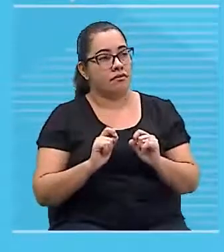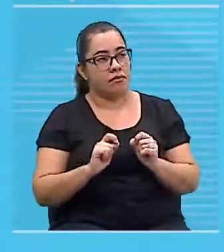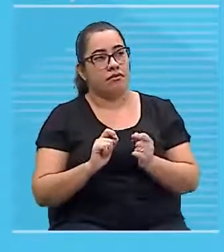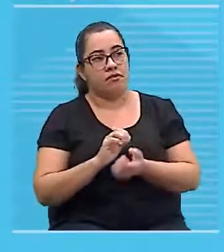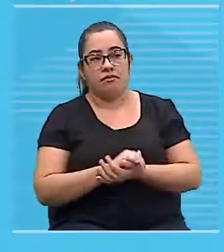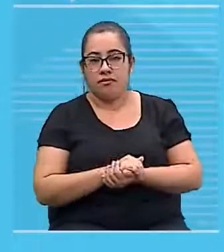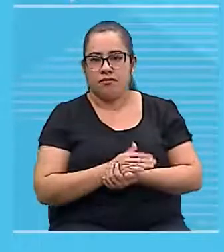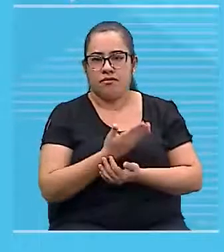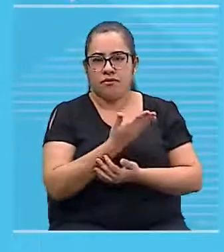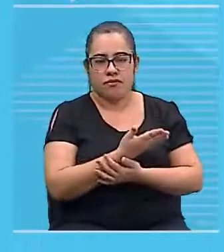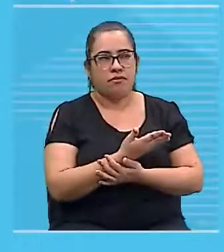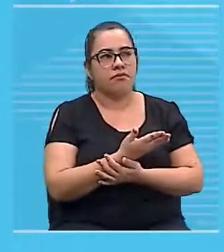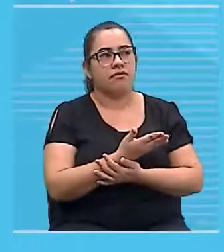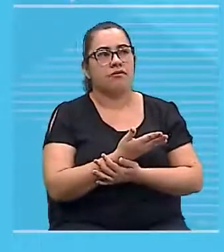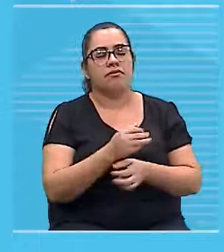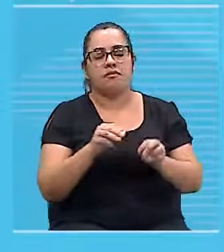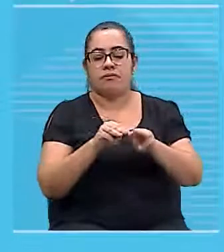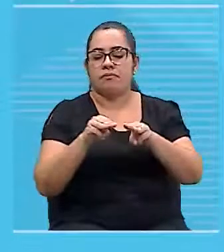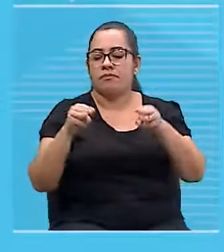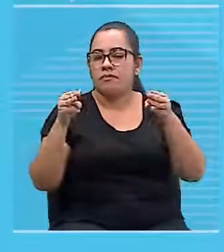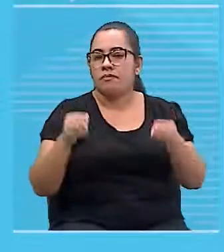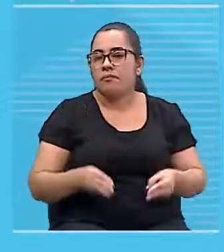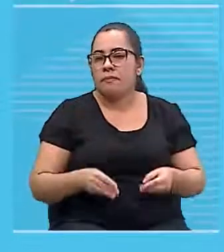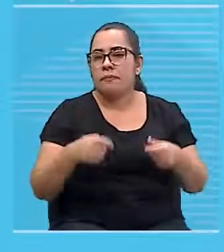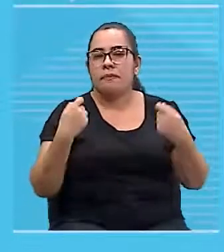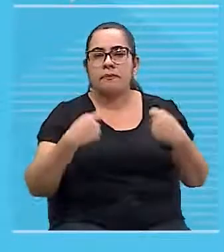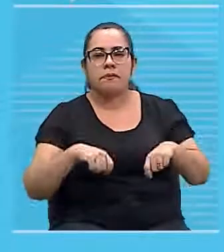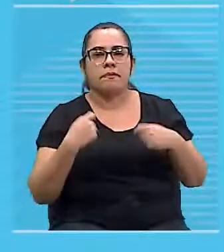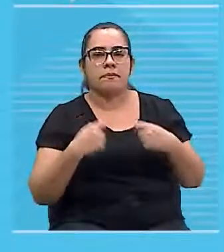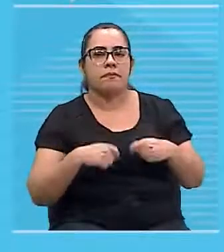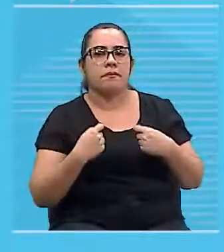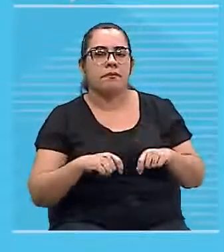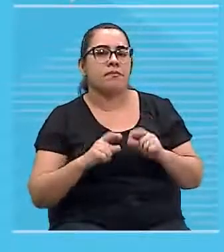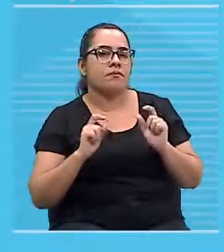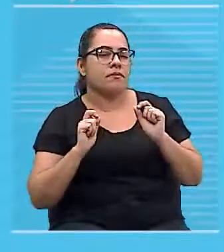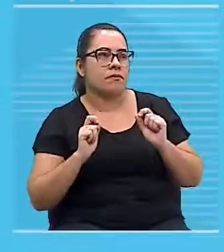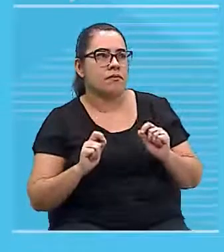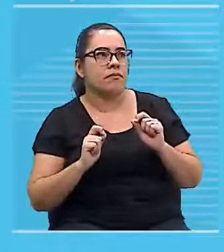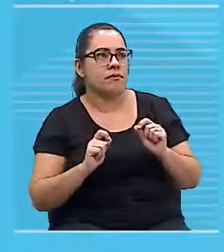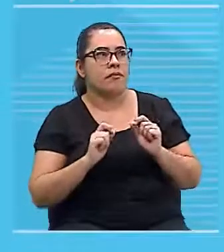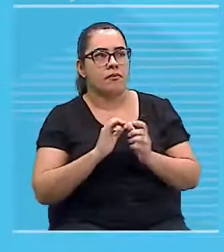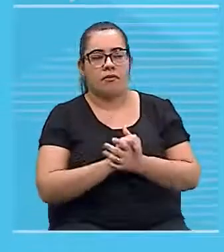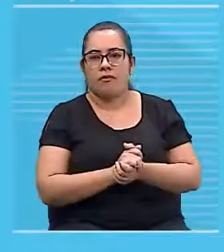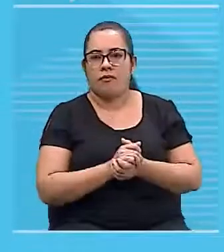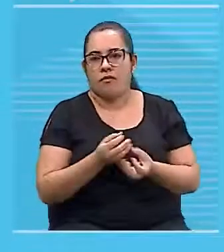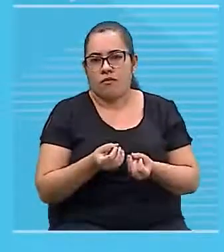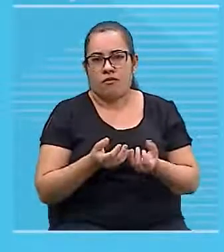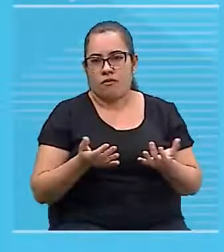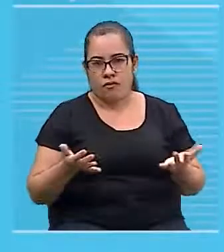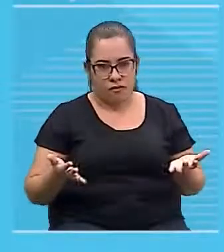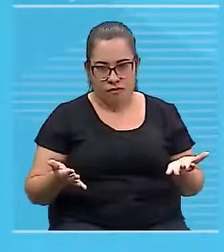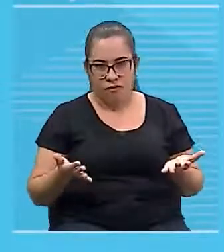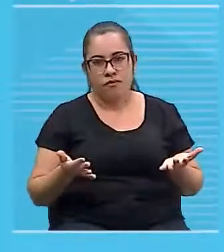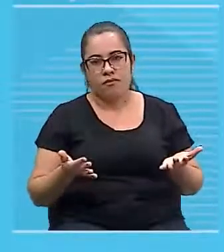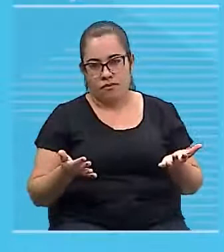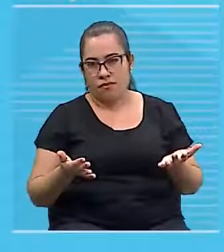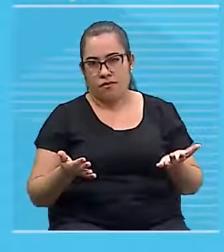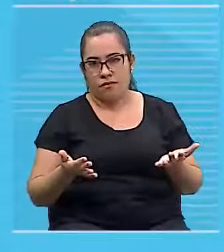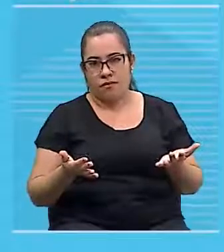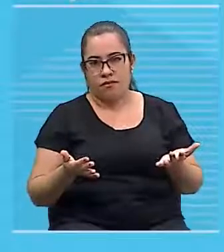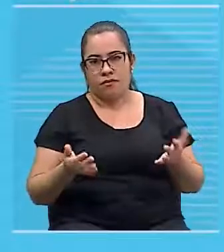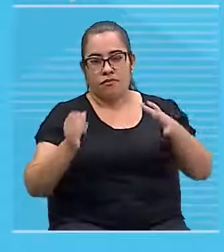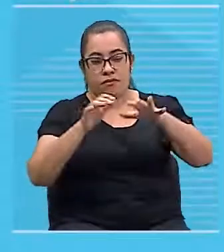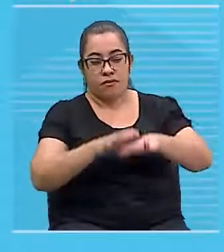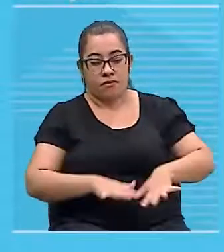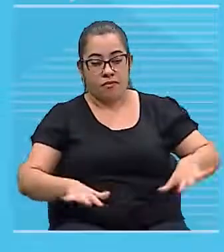esse campo magnético eu vou querer saber a atuação dele em toda